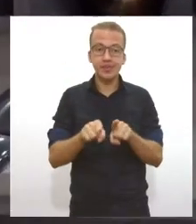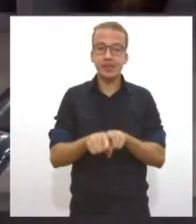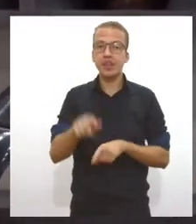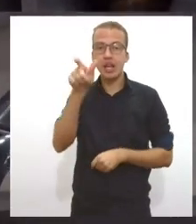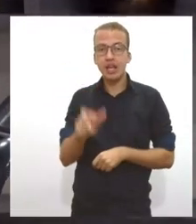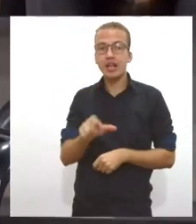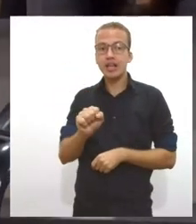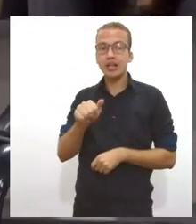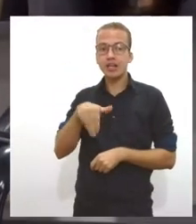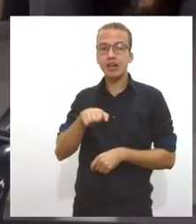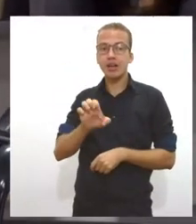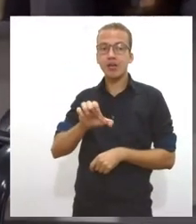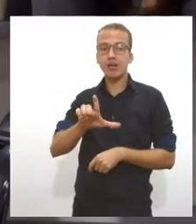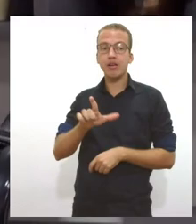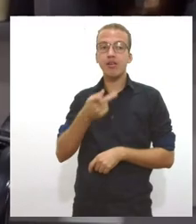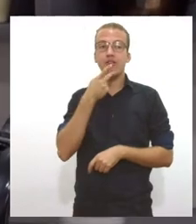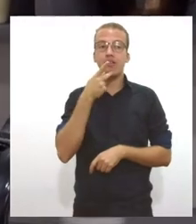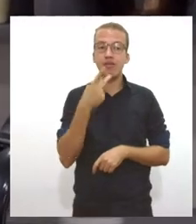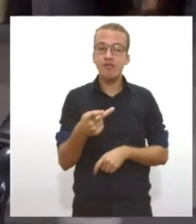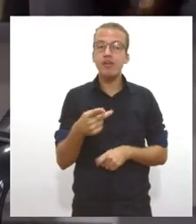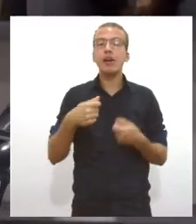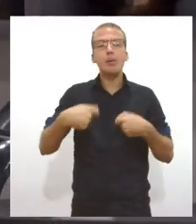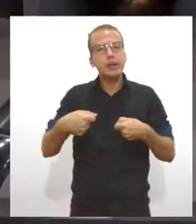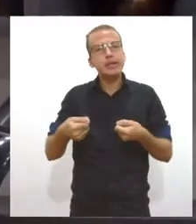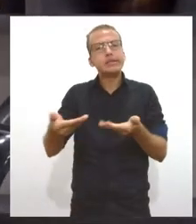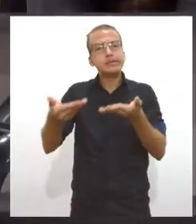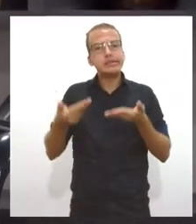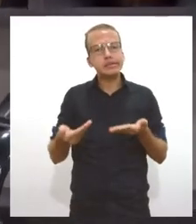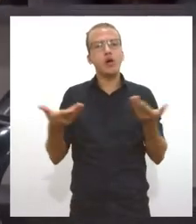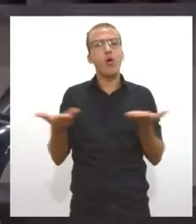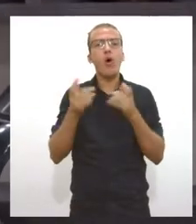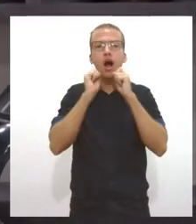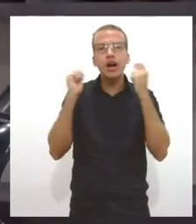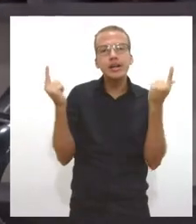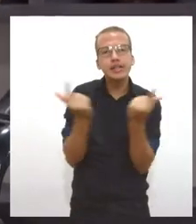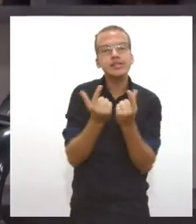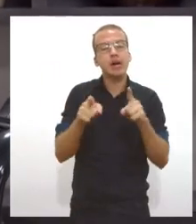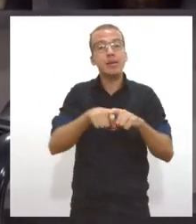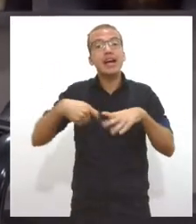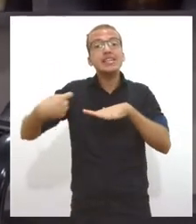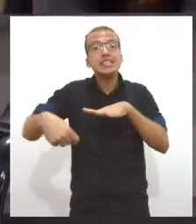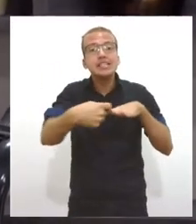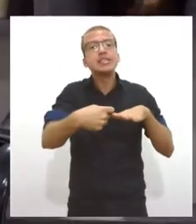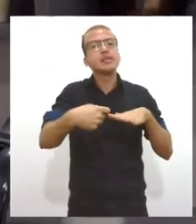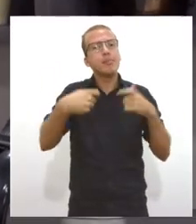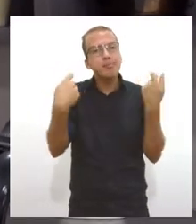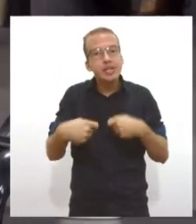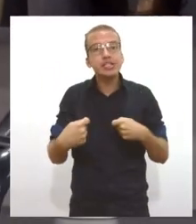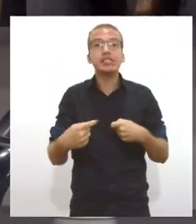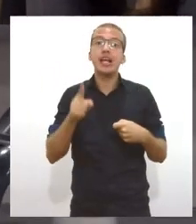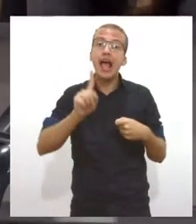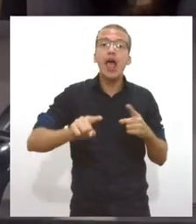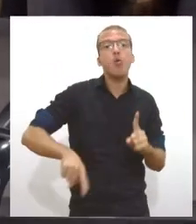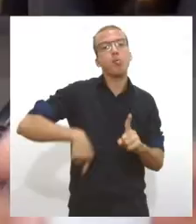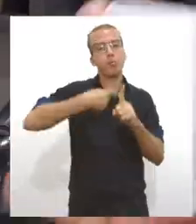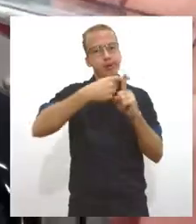Oliveira, a receptividade do Poder Legislativo em relação às demandas representou um exemplo positivo para a causa. Tem